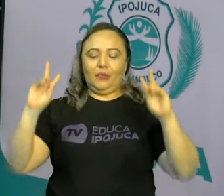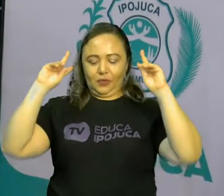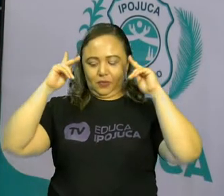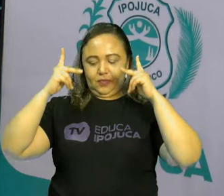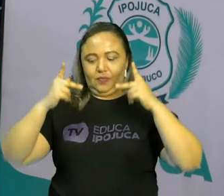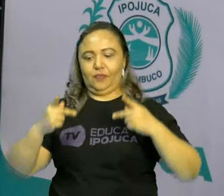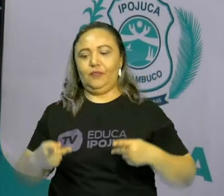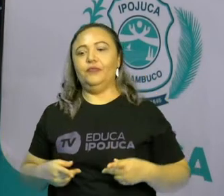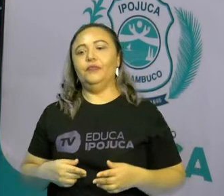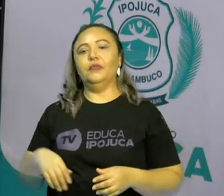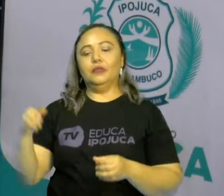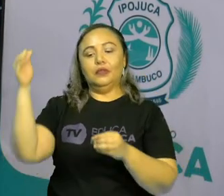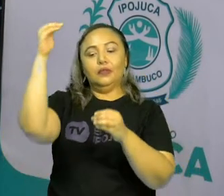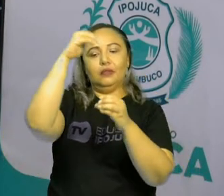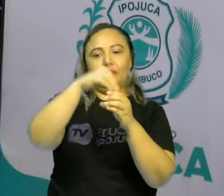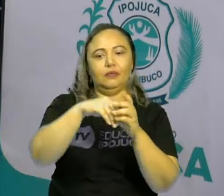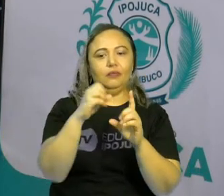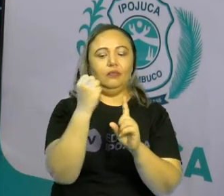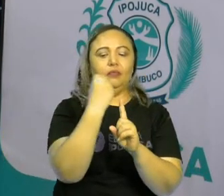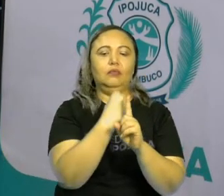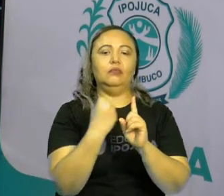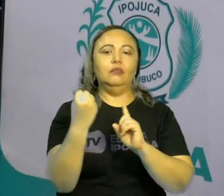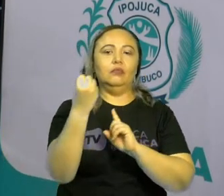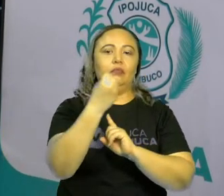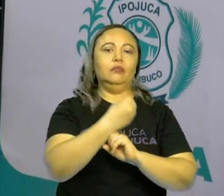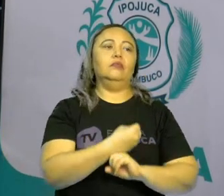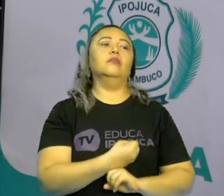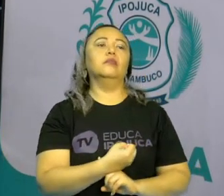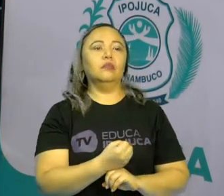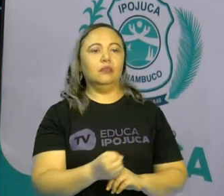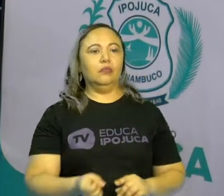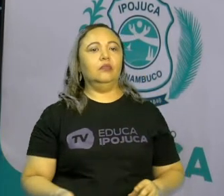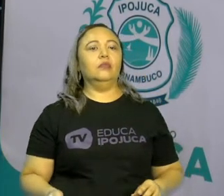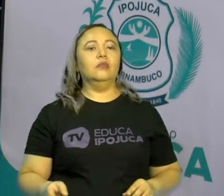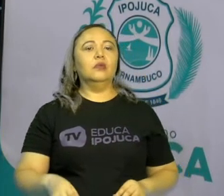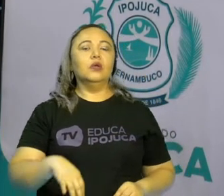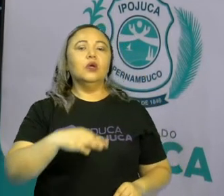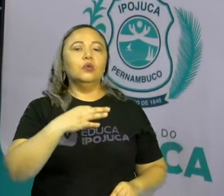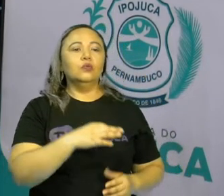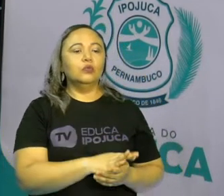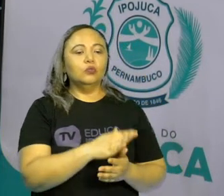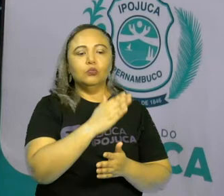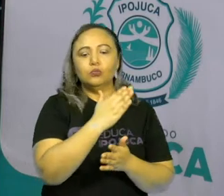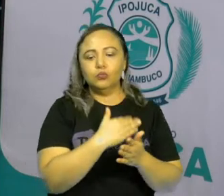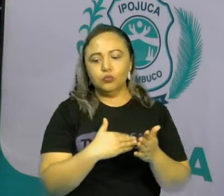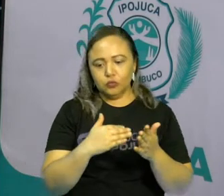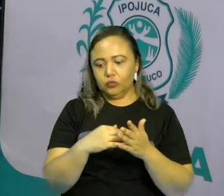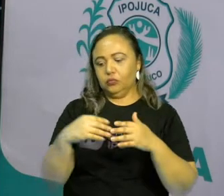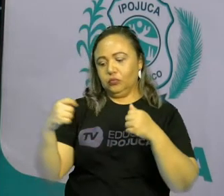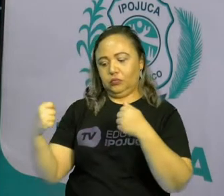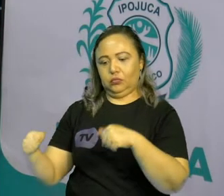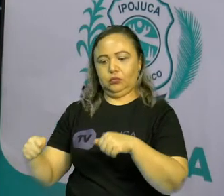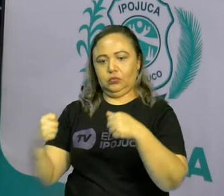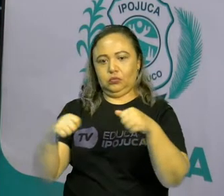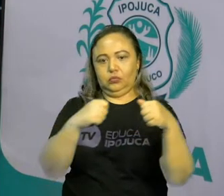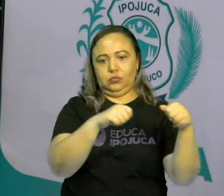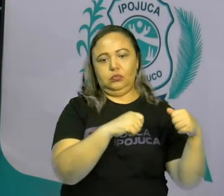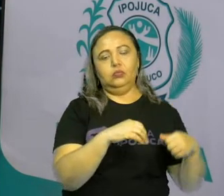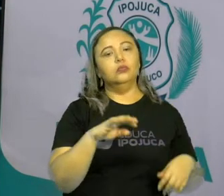sociedade. Ela que estrutura as opiniões, as